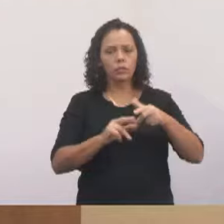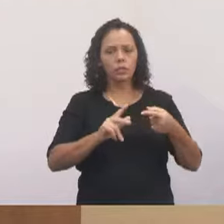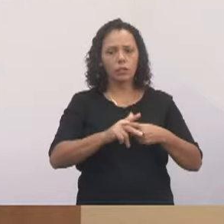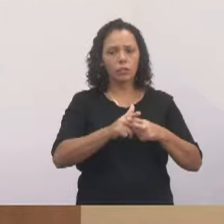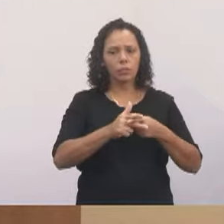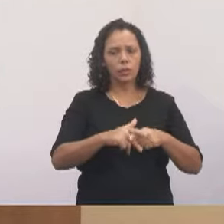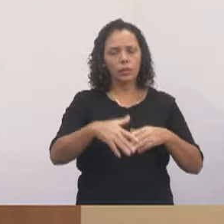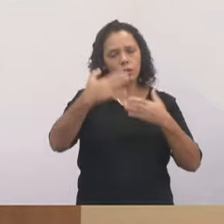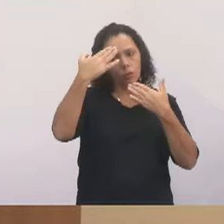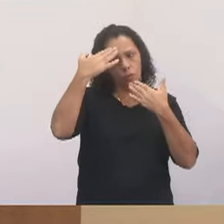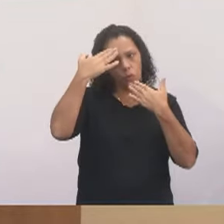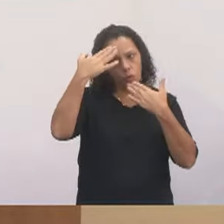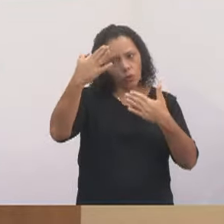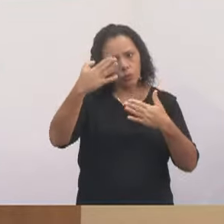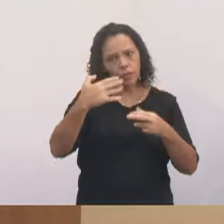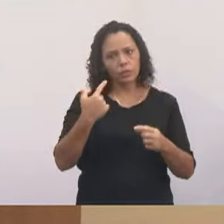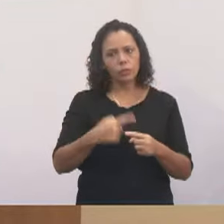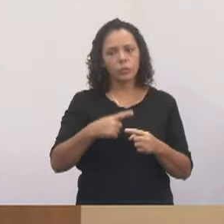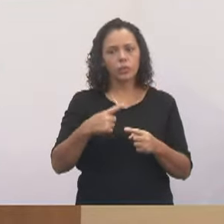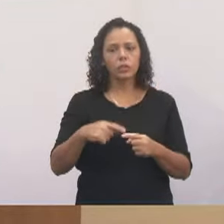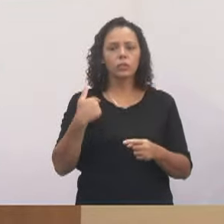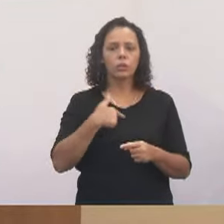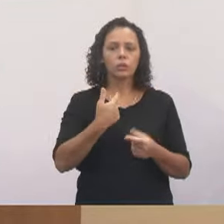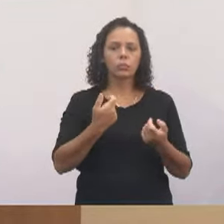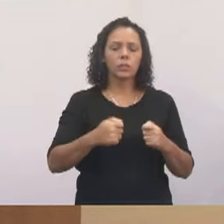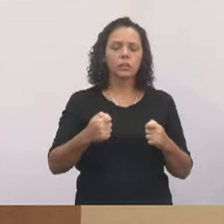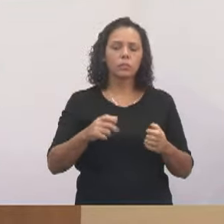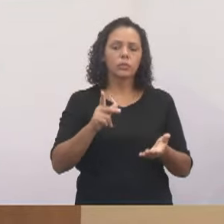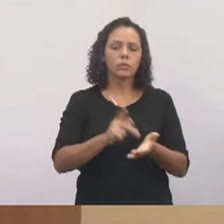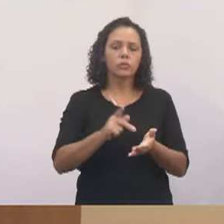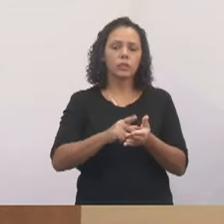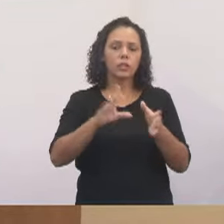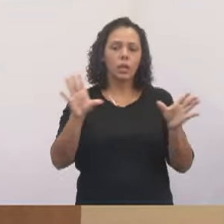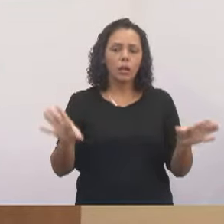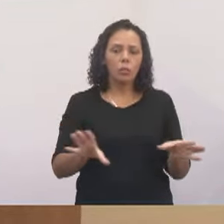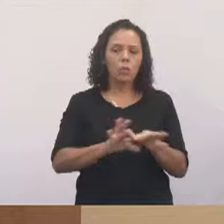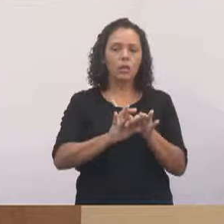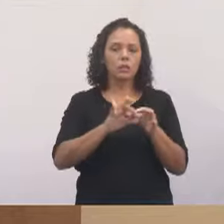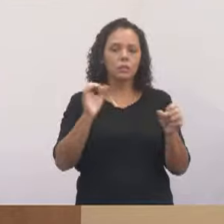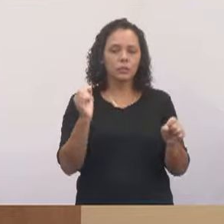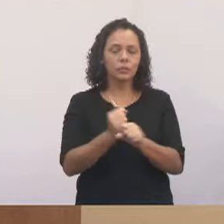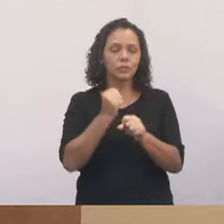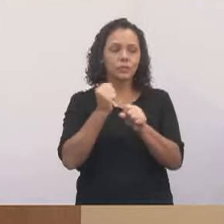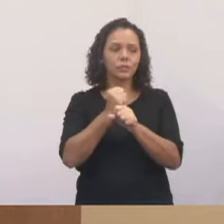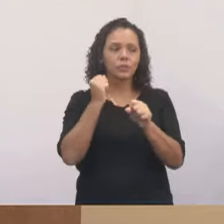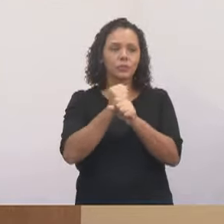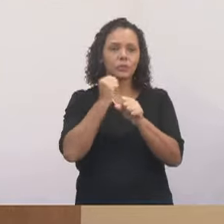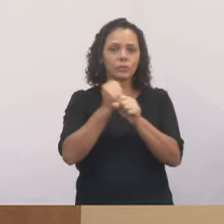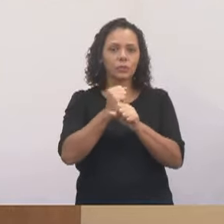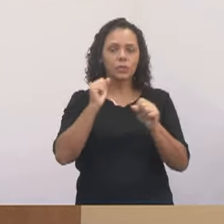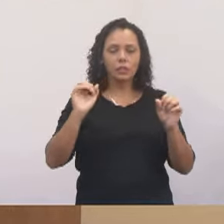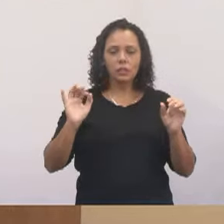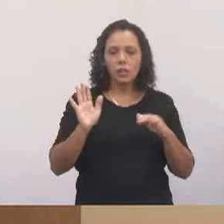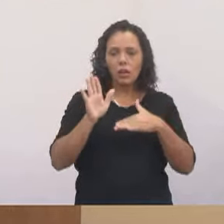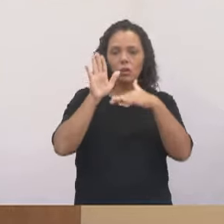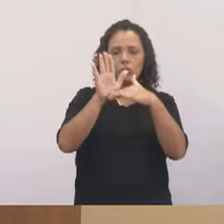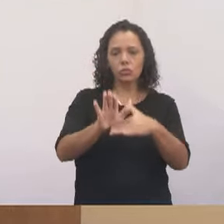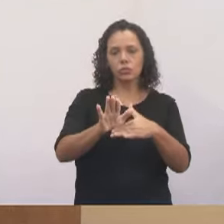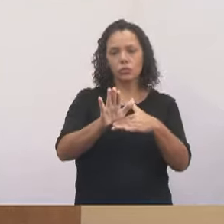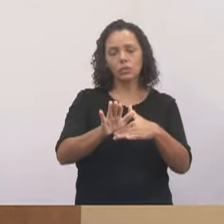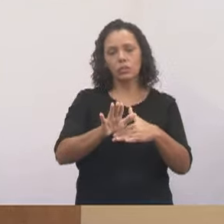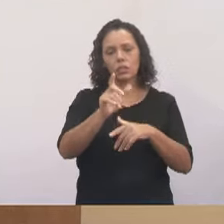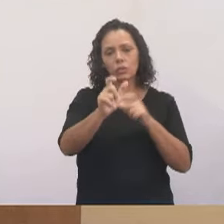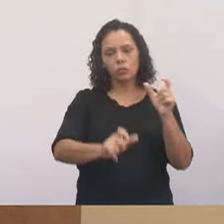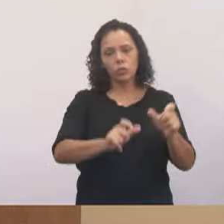porque é sobre isso. São essas parcerias que nós precisamos fazer. A parceria que constrói, que leva as pessoas para o bem